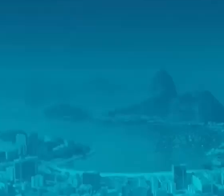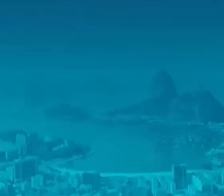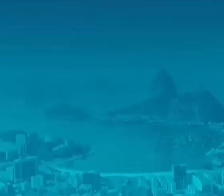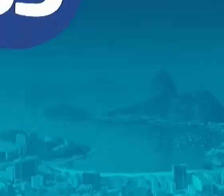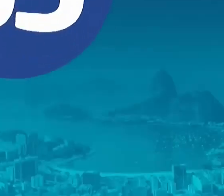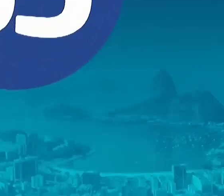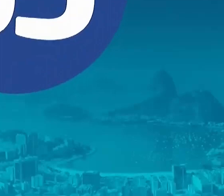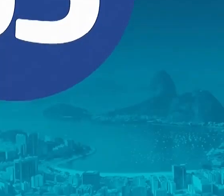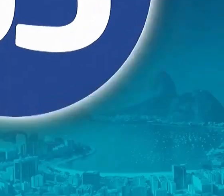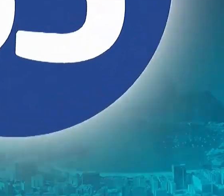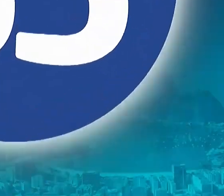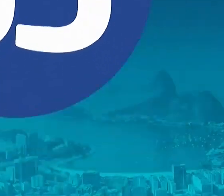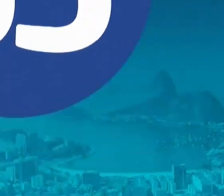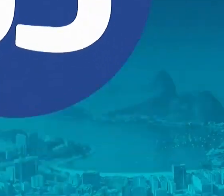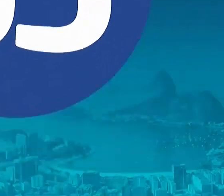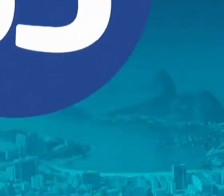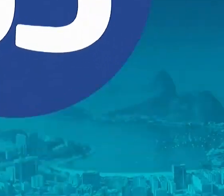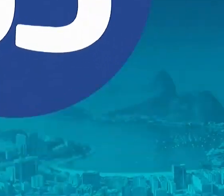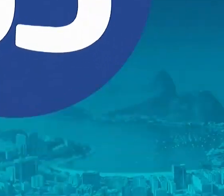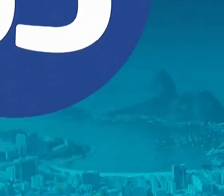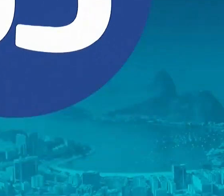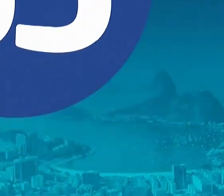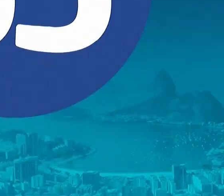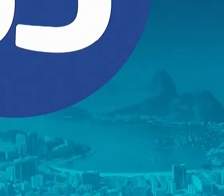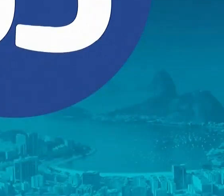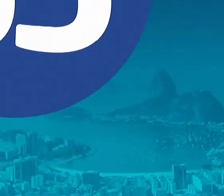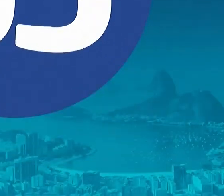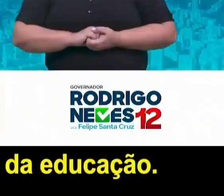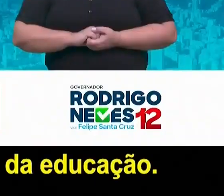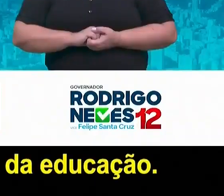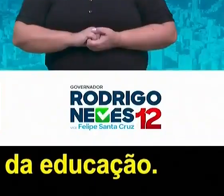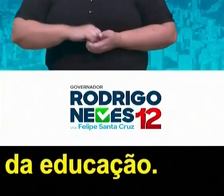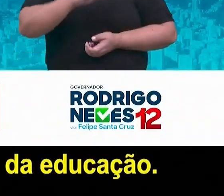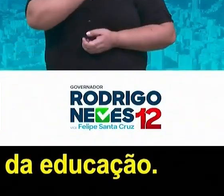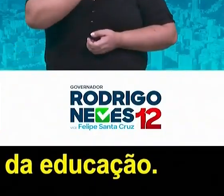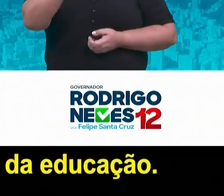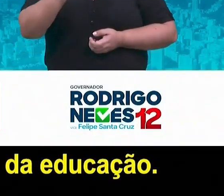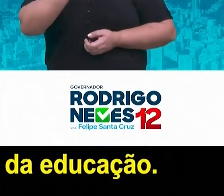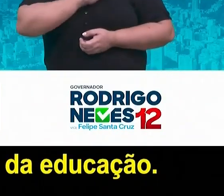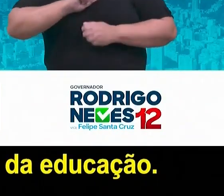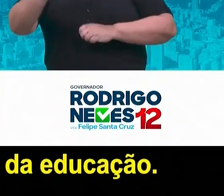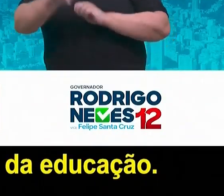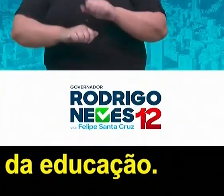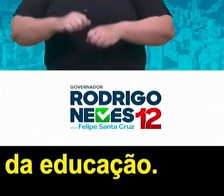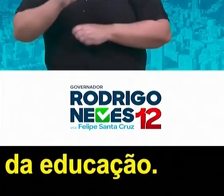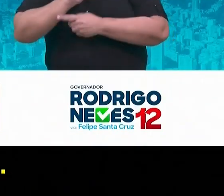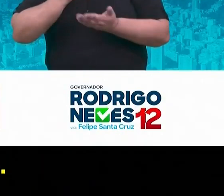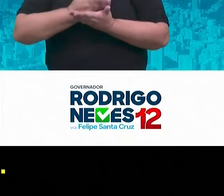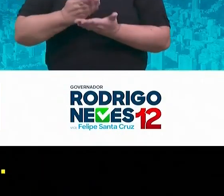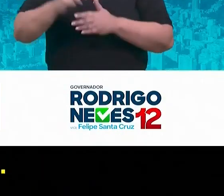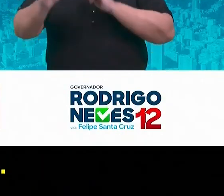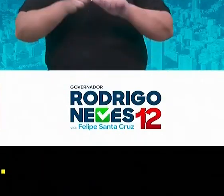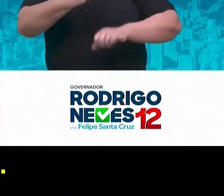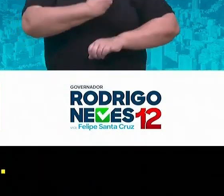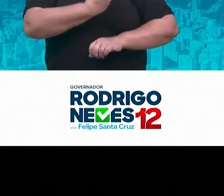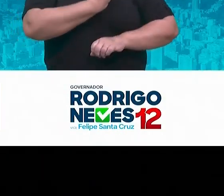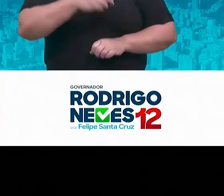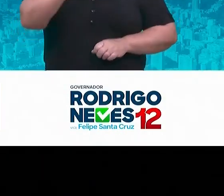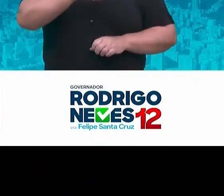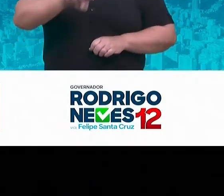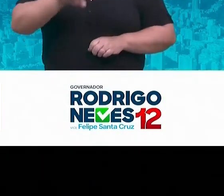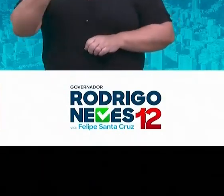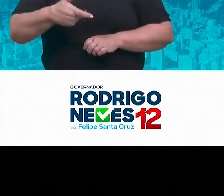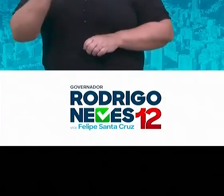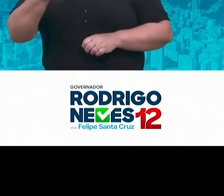MDB. Vote 55. Vote PSD. Fui de São Gonçalo para Harvard através da educação. Educação transforma vidas.